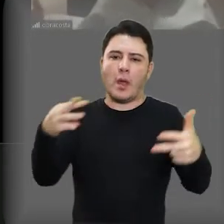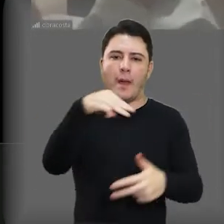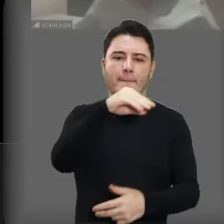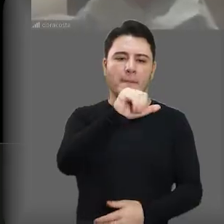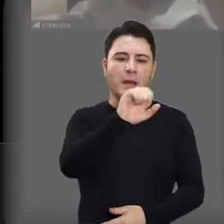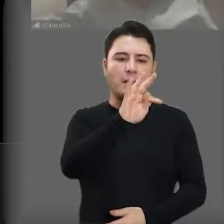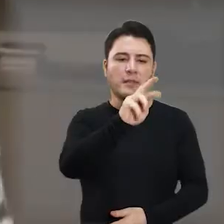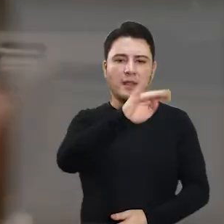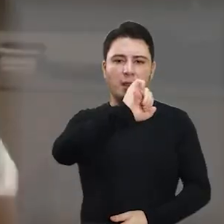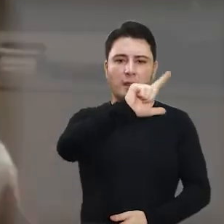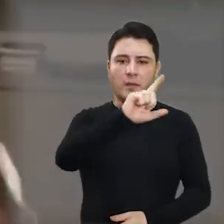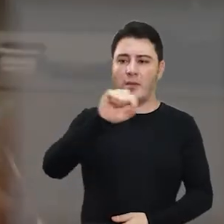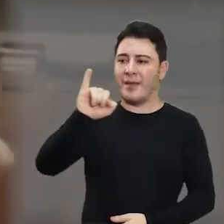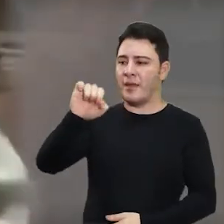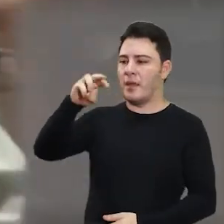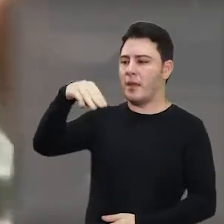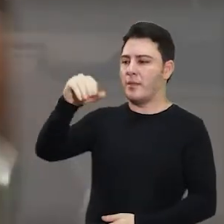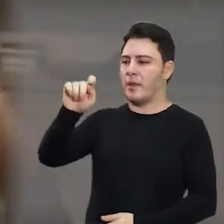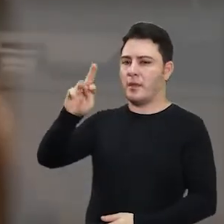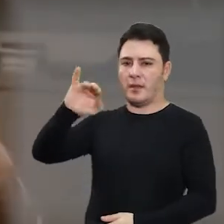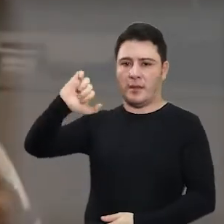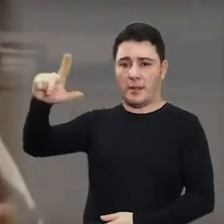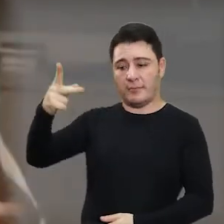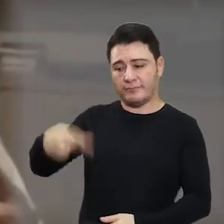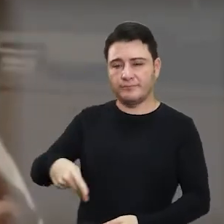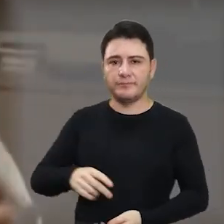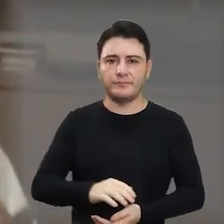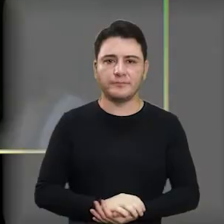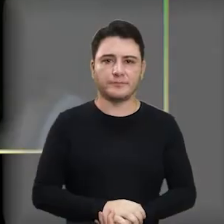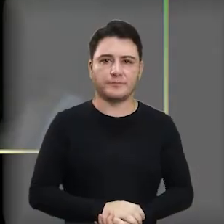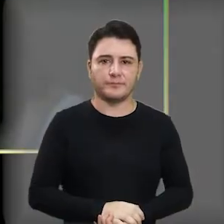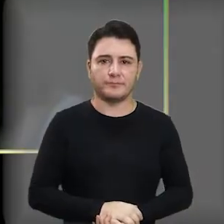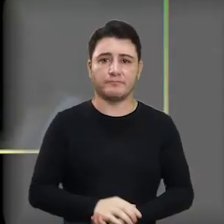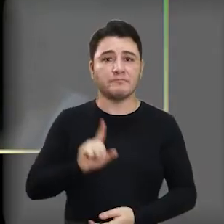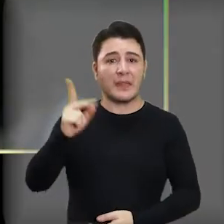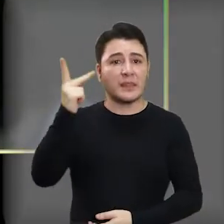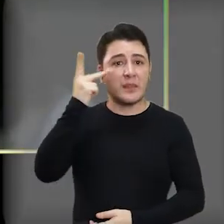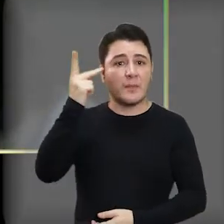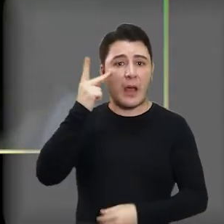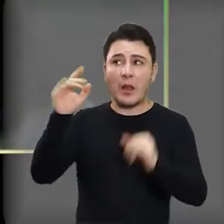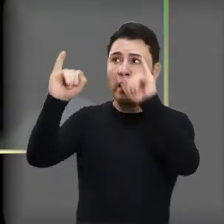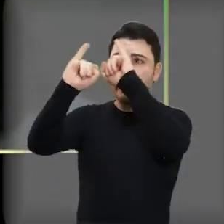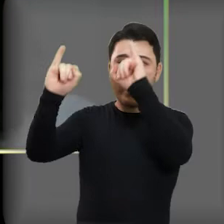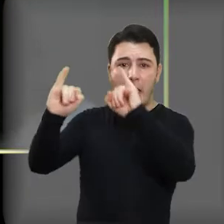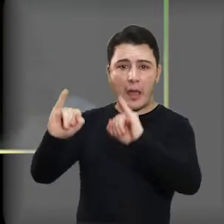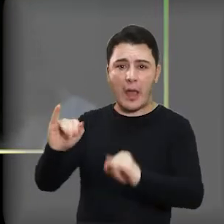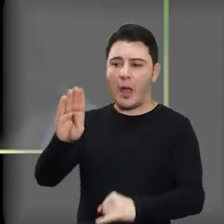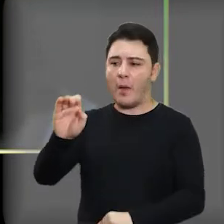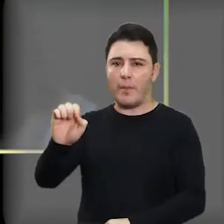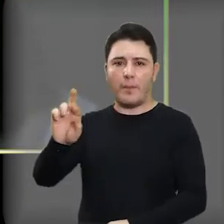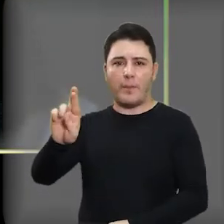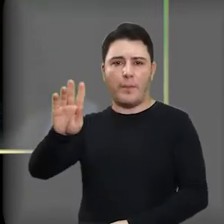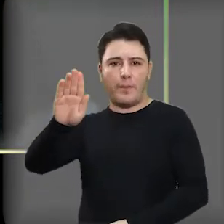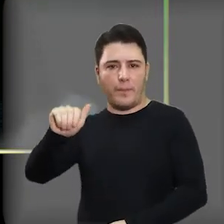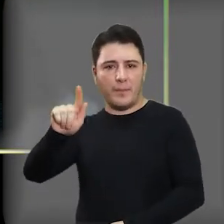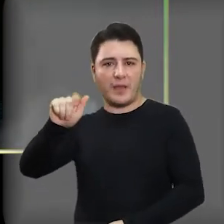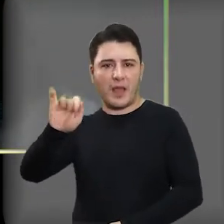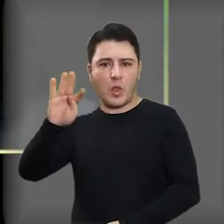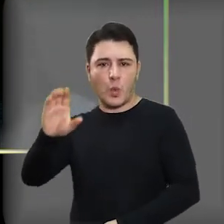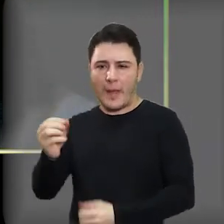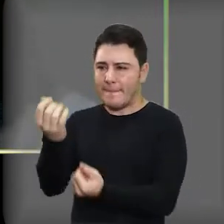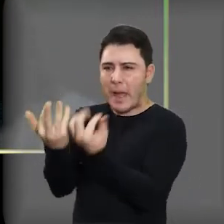para a preservação do patrimônio material e imaterial da cidade. A queima da estátua do Borba Gato levantou a